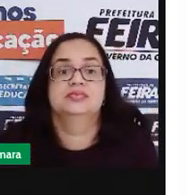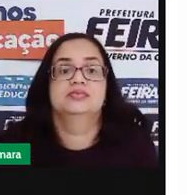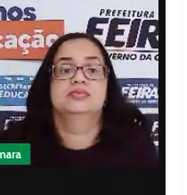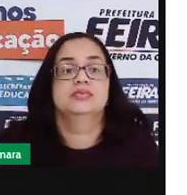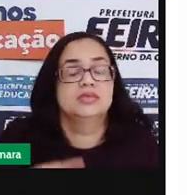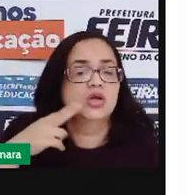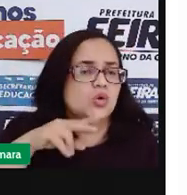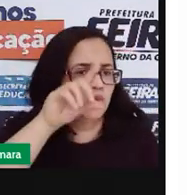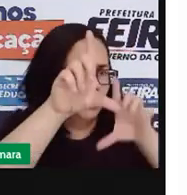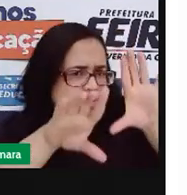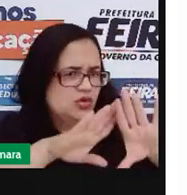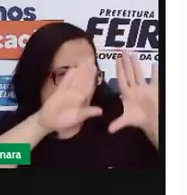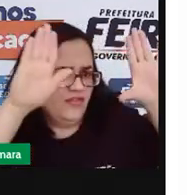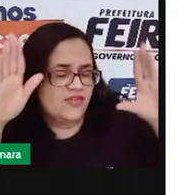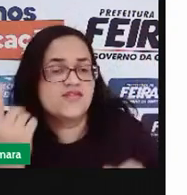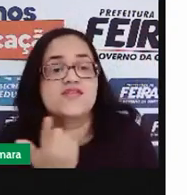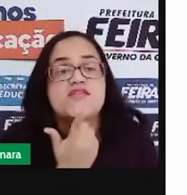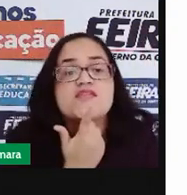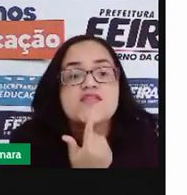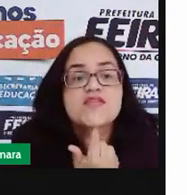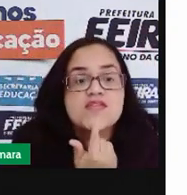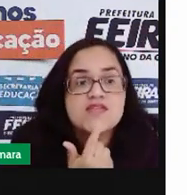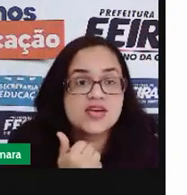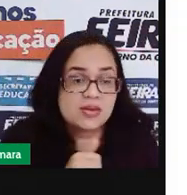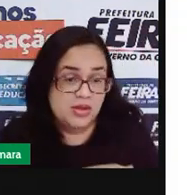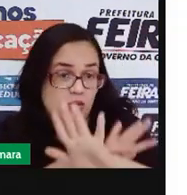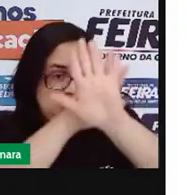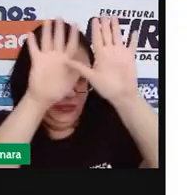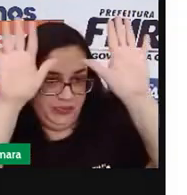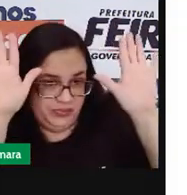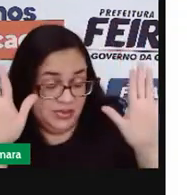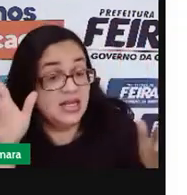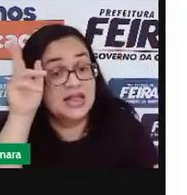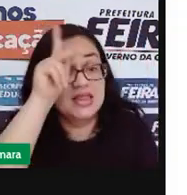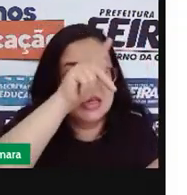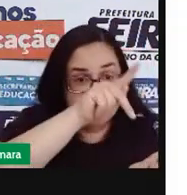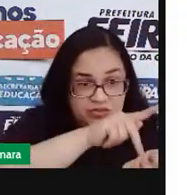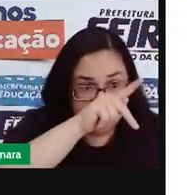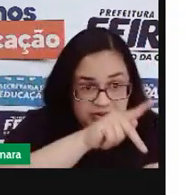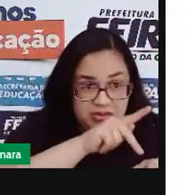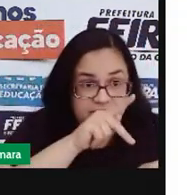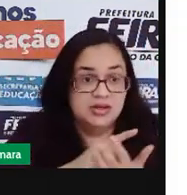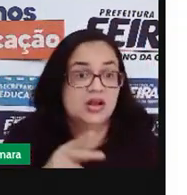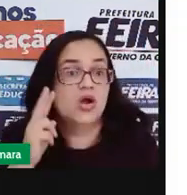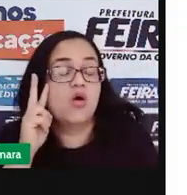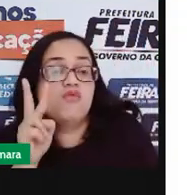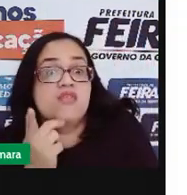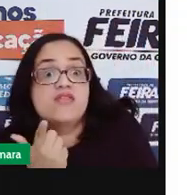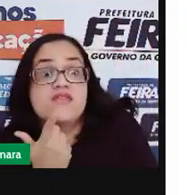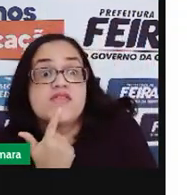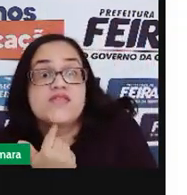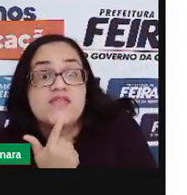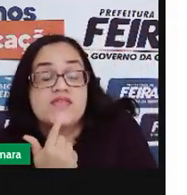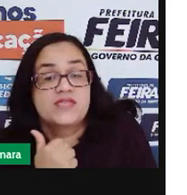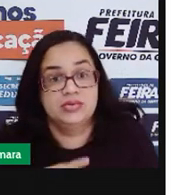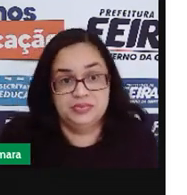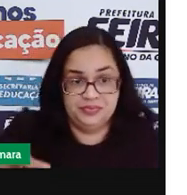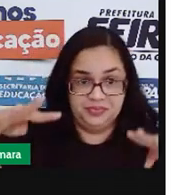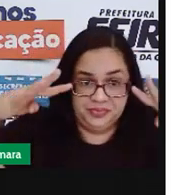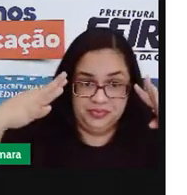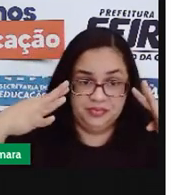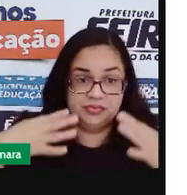Escolhi um fundo vermelho bem chamativo. Não é verdade? Quem olha o vermelho já presta logo atenção.